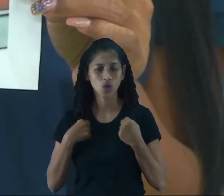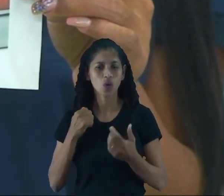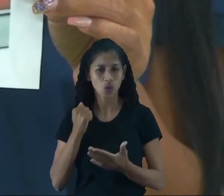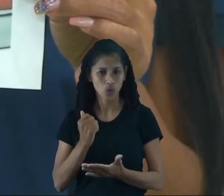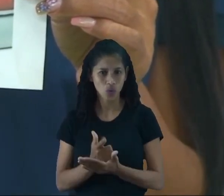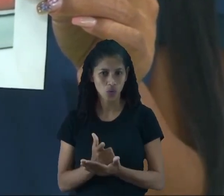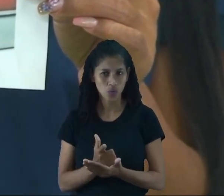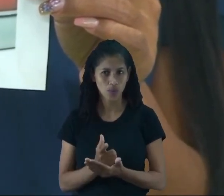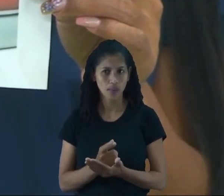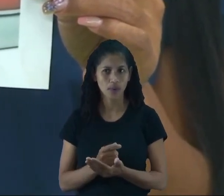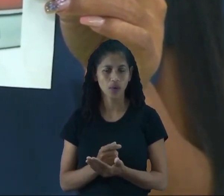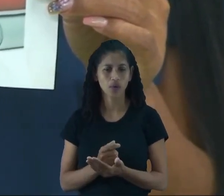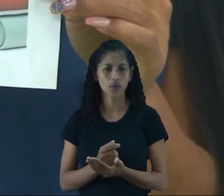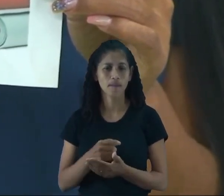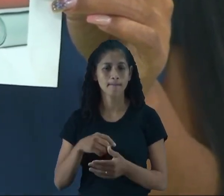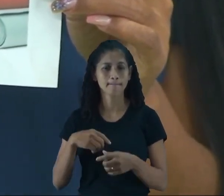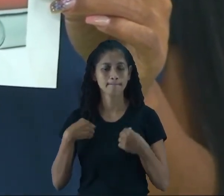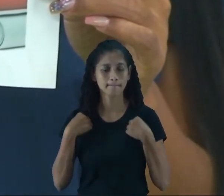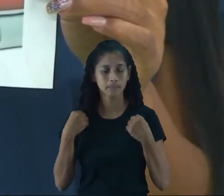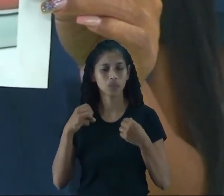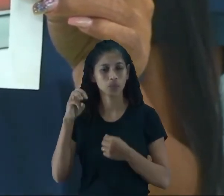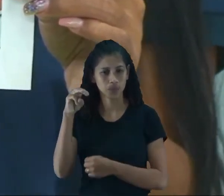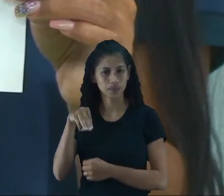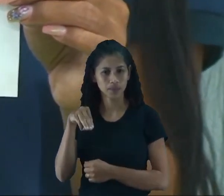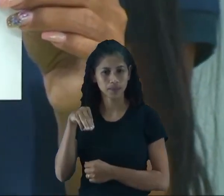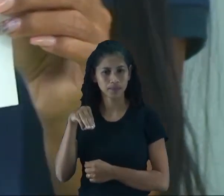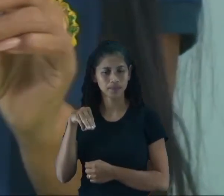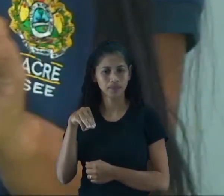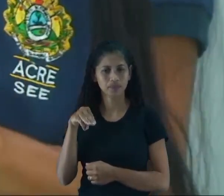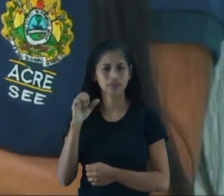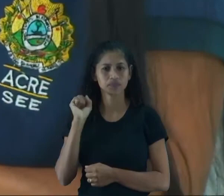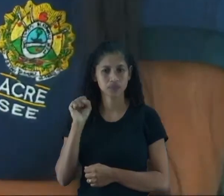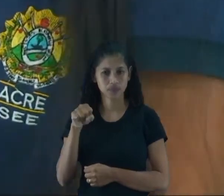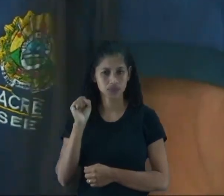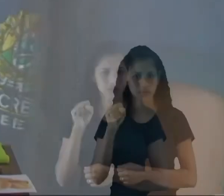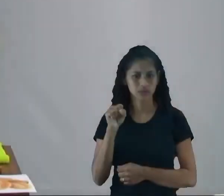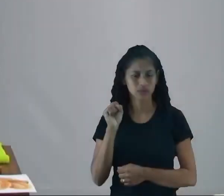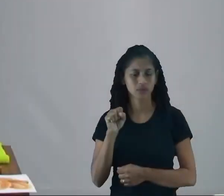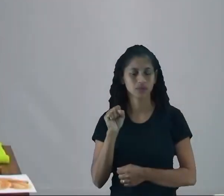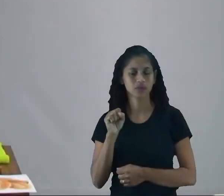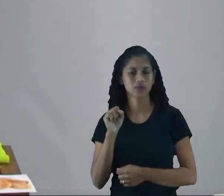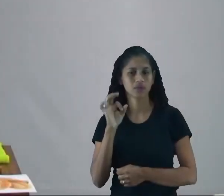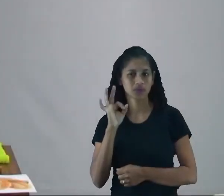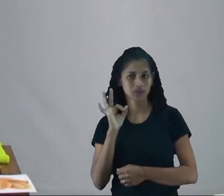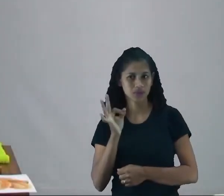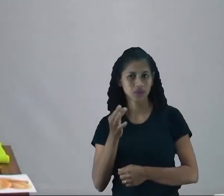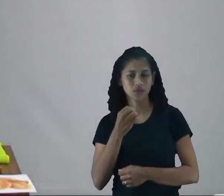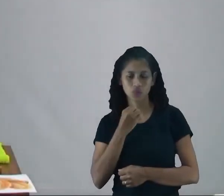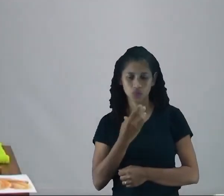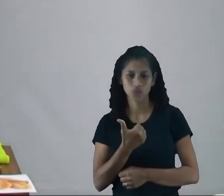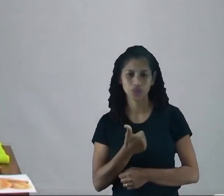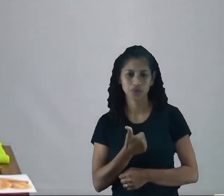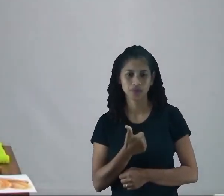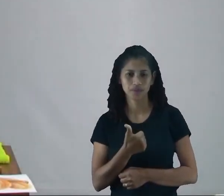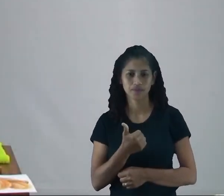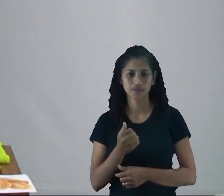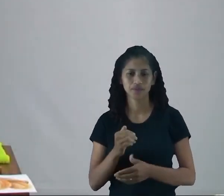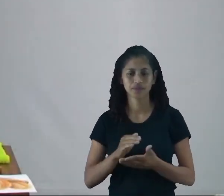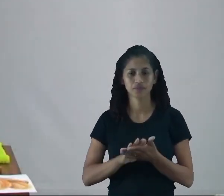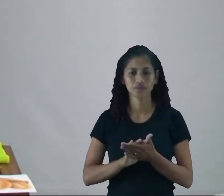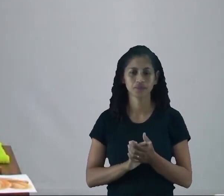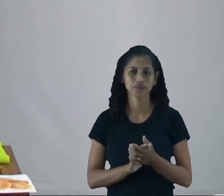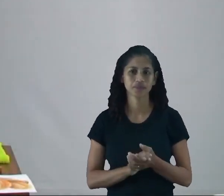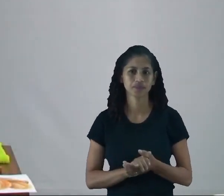tecido a gente compra, sim, por metro, né? Muito bem. Então eu vou colocar aqui.